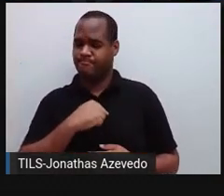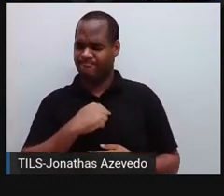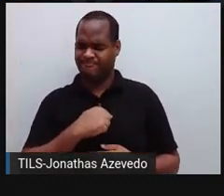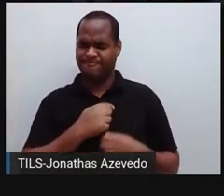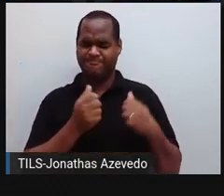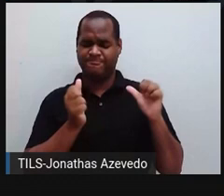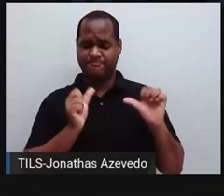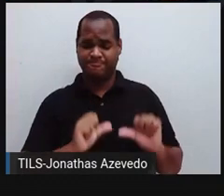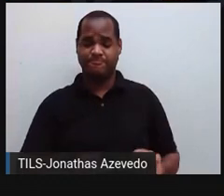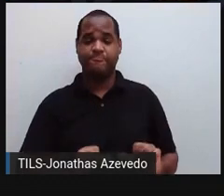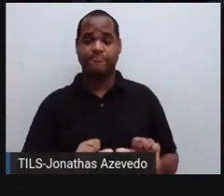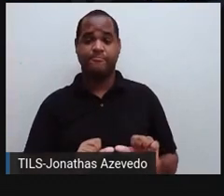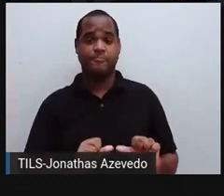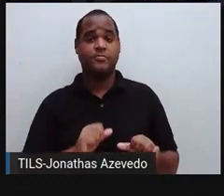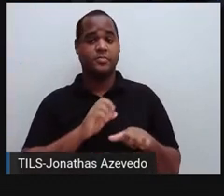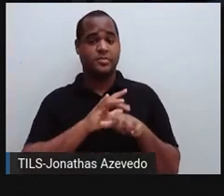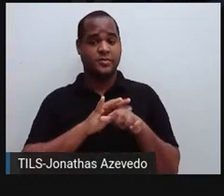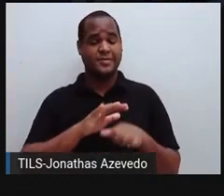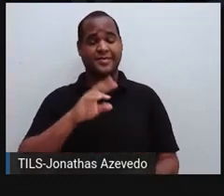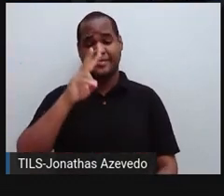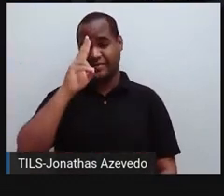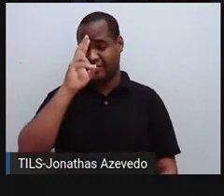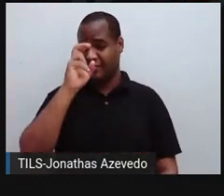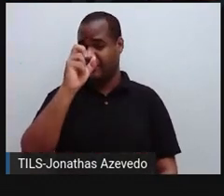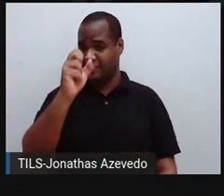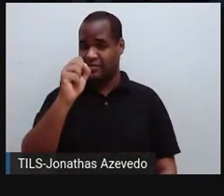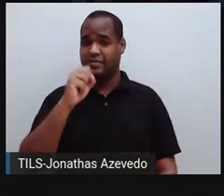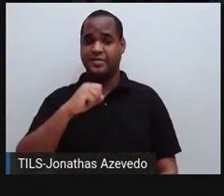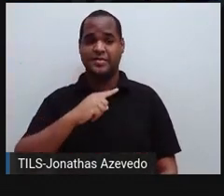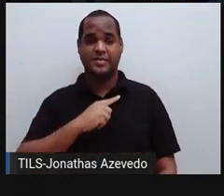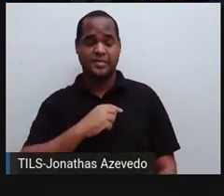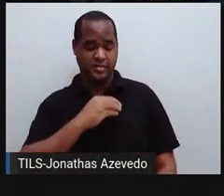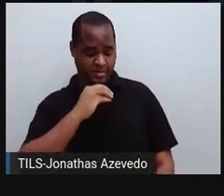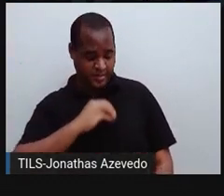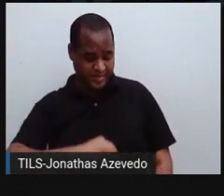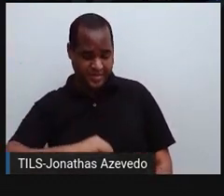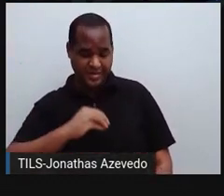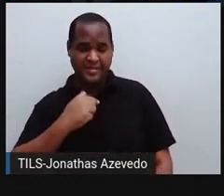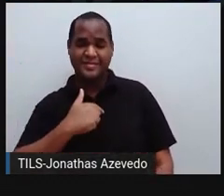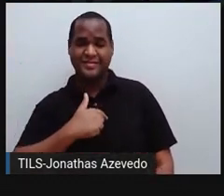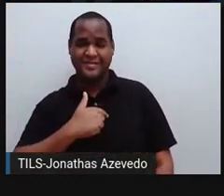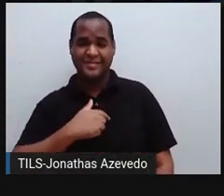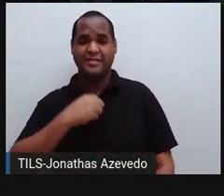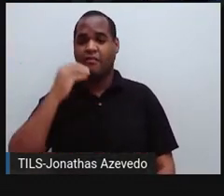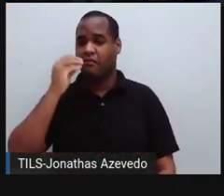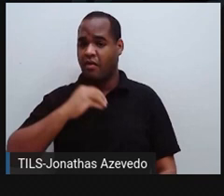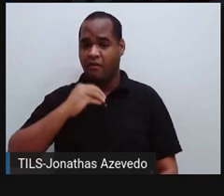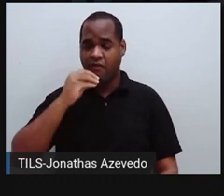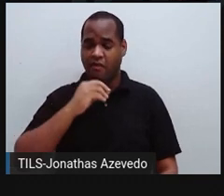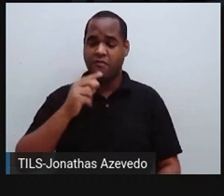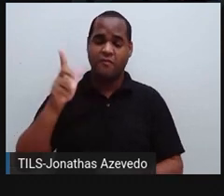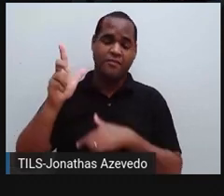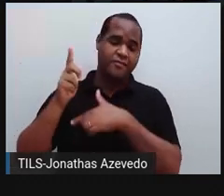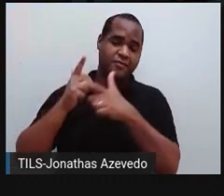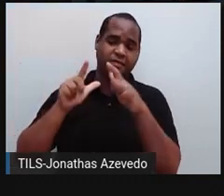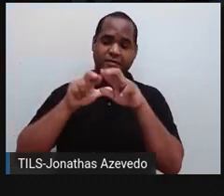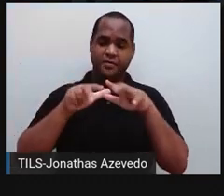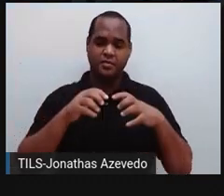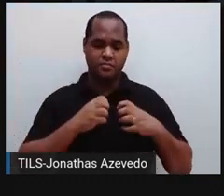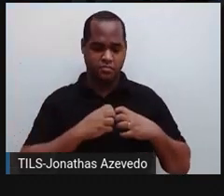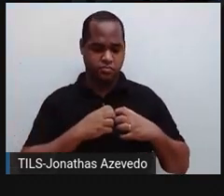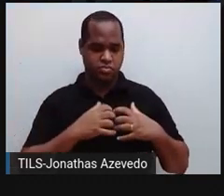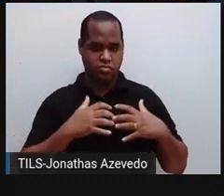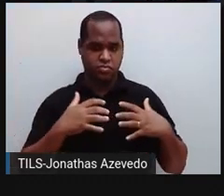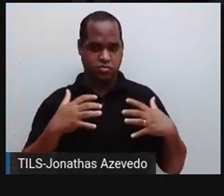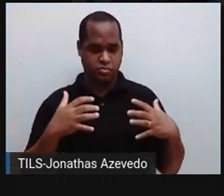grave, sim. A pessoa que tem essa doença, o coração, ele desenvolve algumas anomalias, inclusive ele fica maior, mais